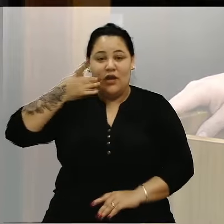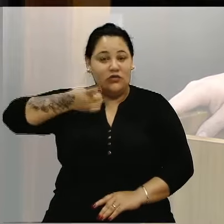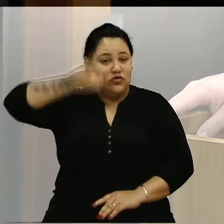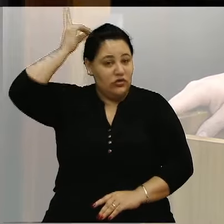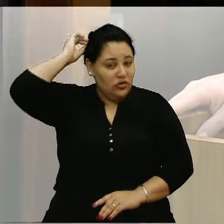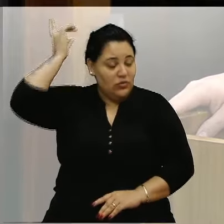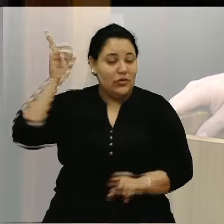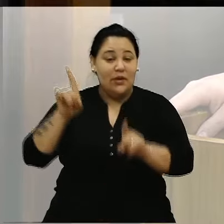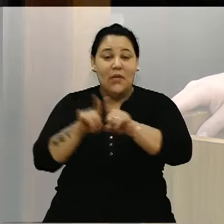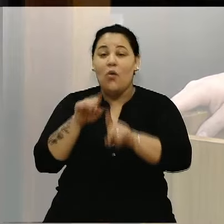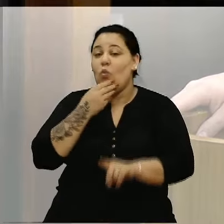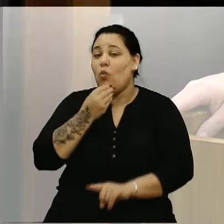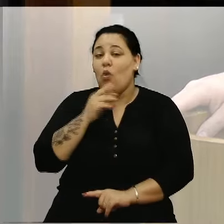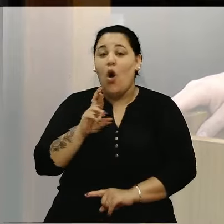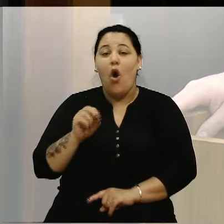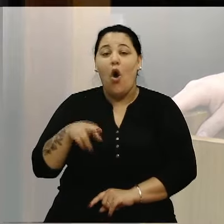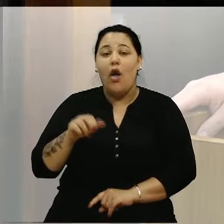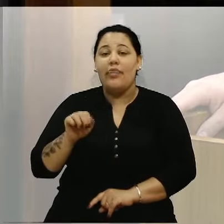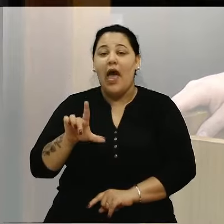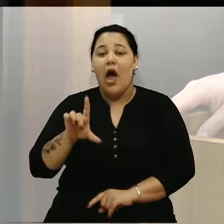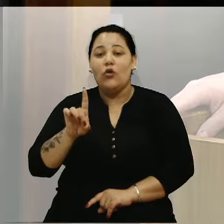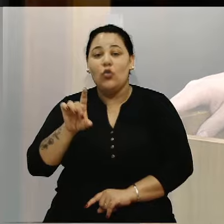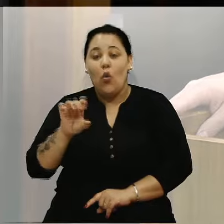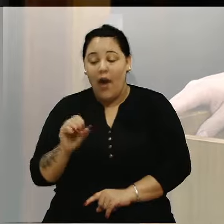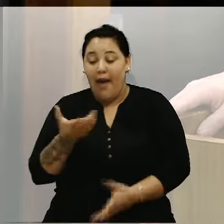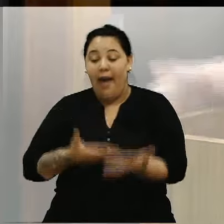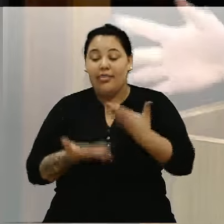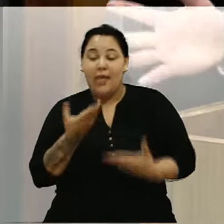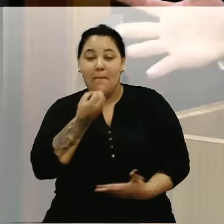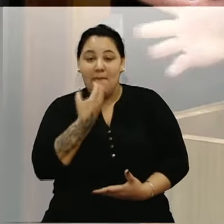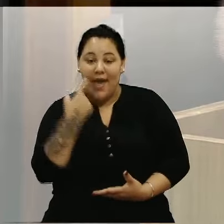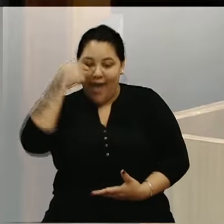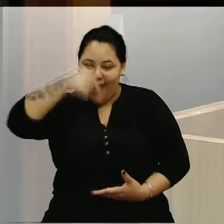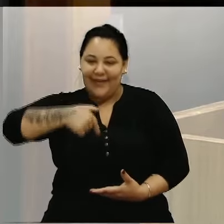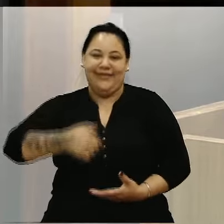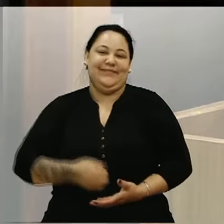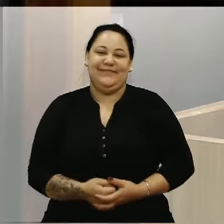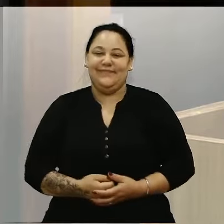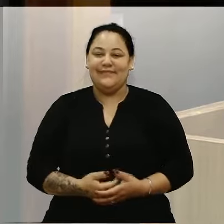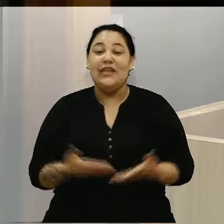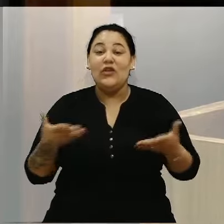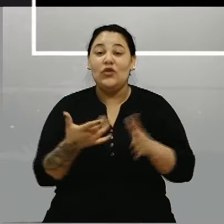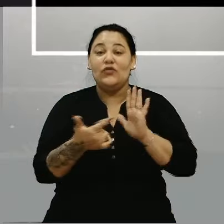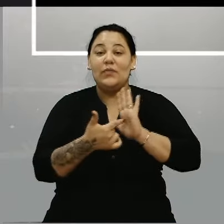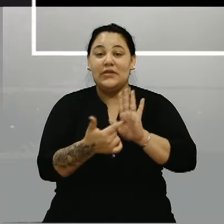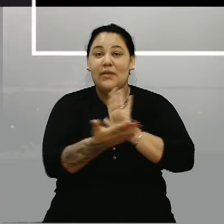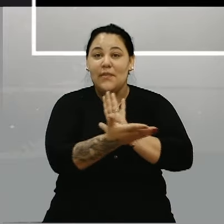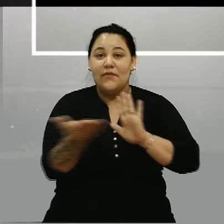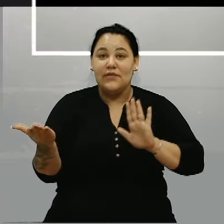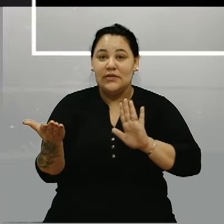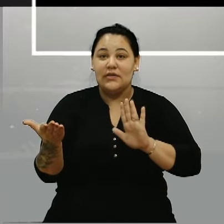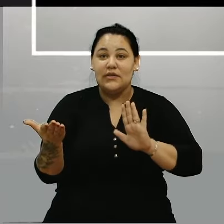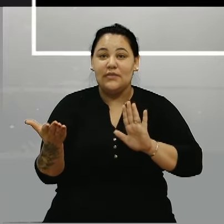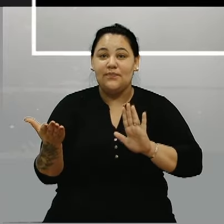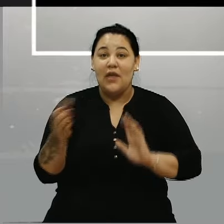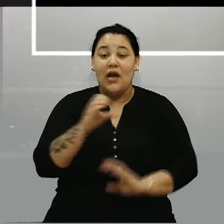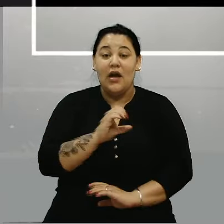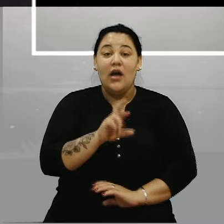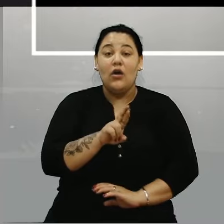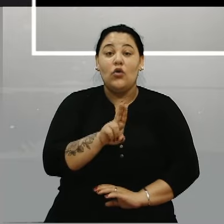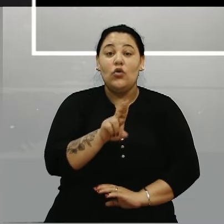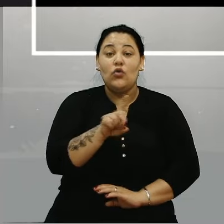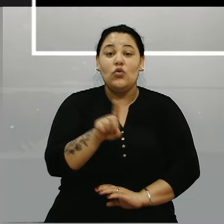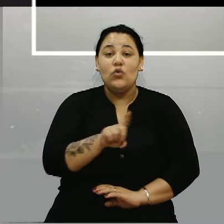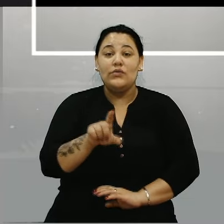Ronaldo, que nos atenderam muito bem aqui. E veio hoje, então, apresentar a vocês a Cruzada Internacional,